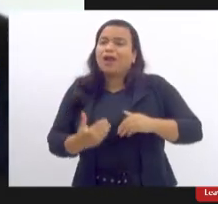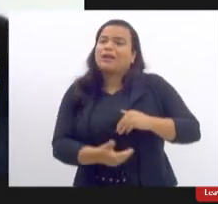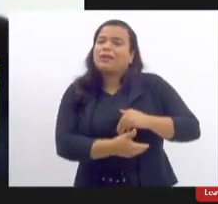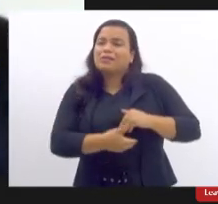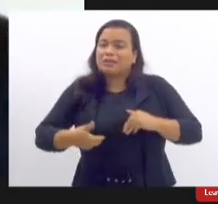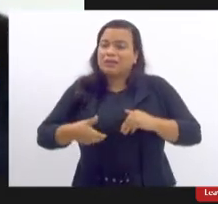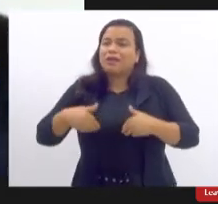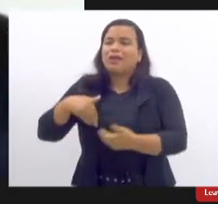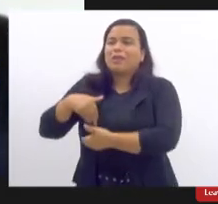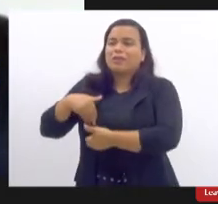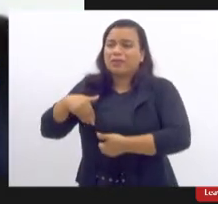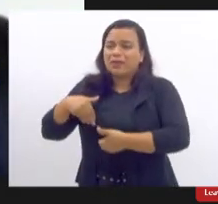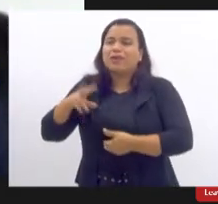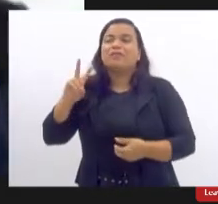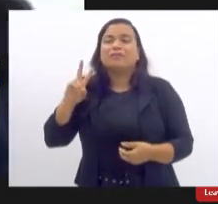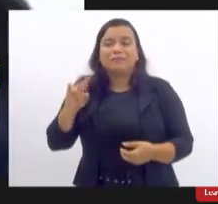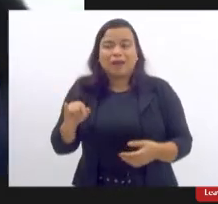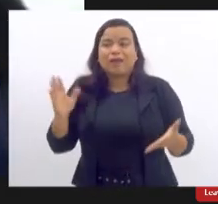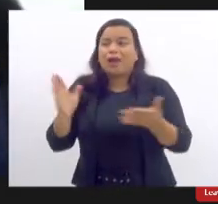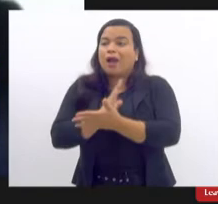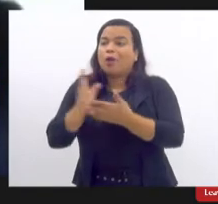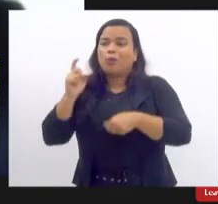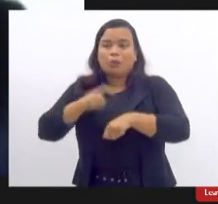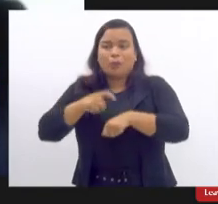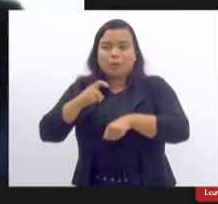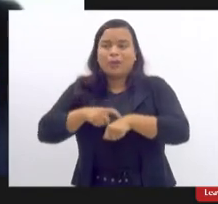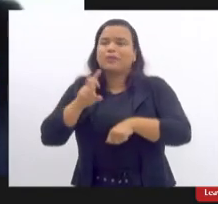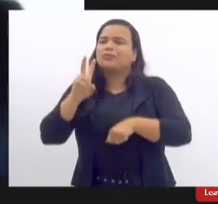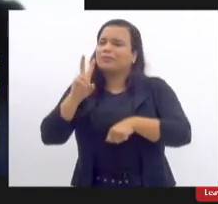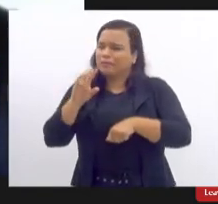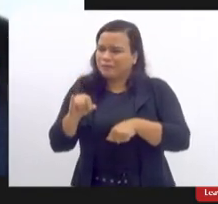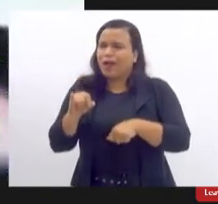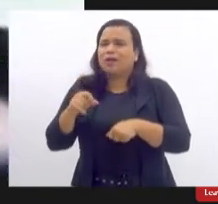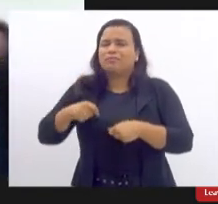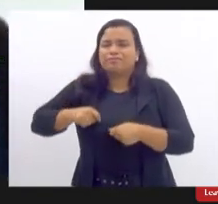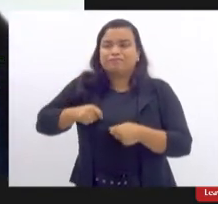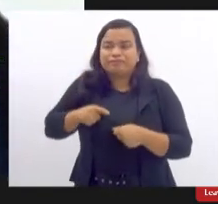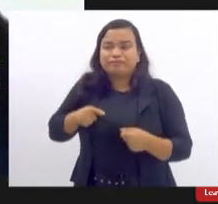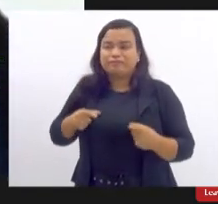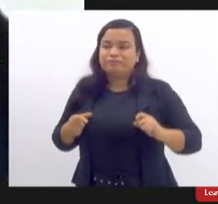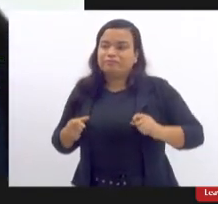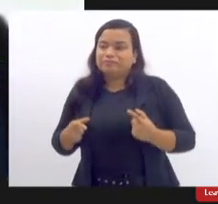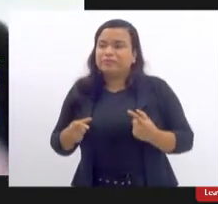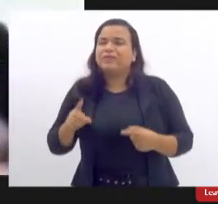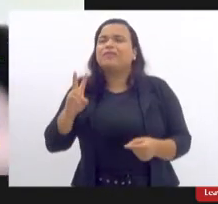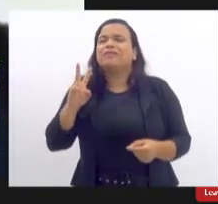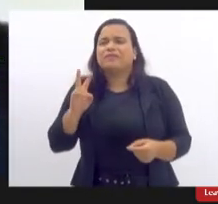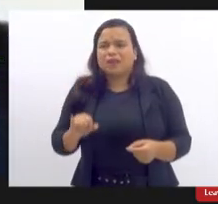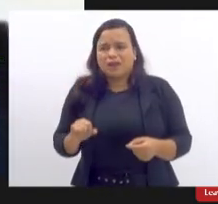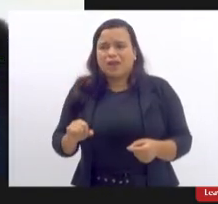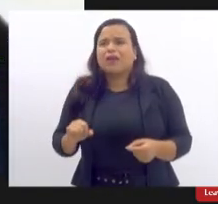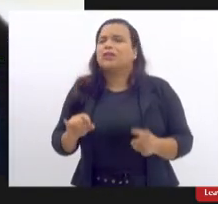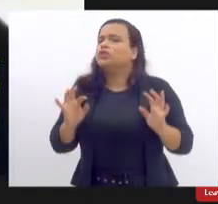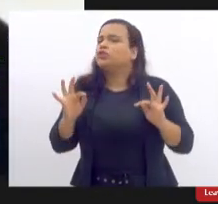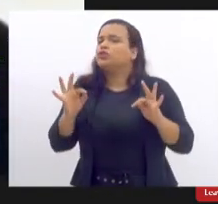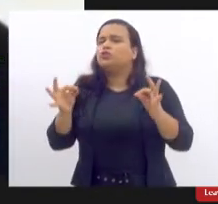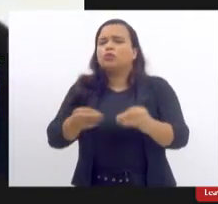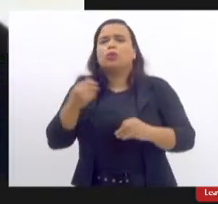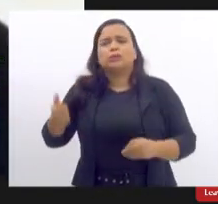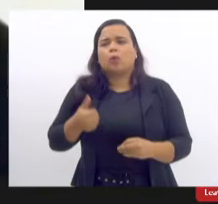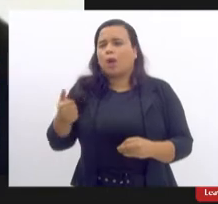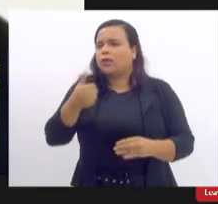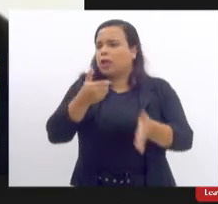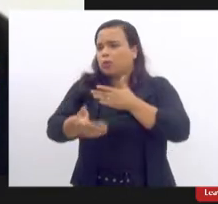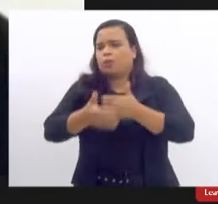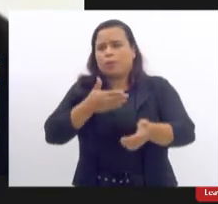em algum momento depois de colocados de todas as qualidades sempre romperam então é